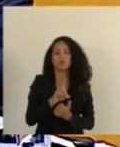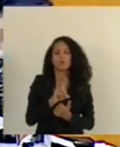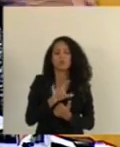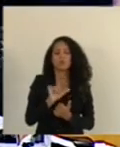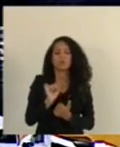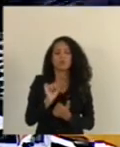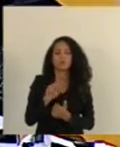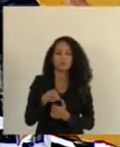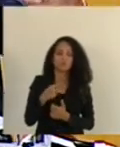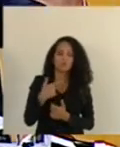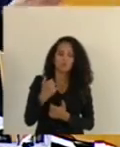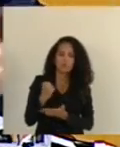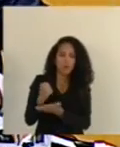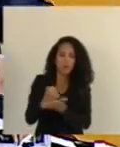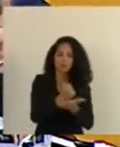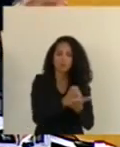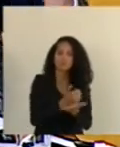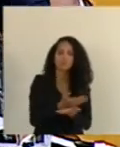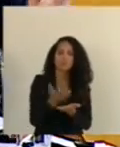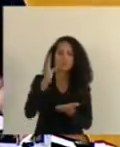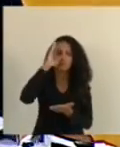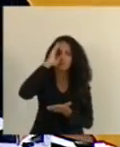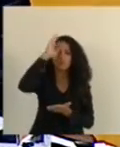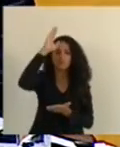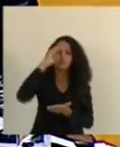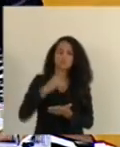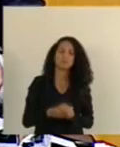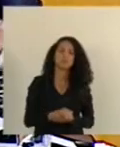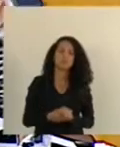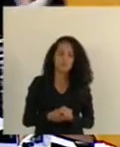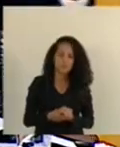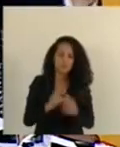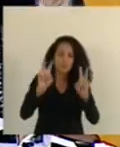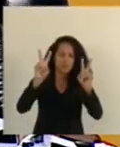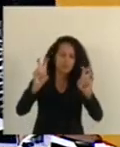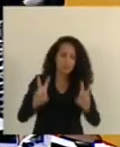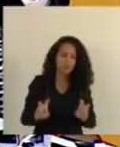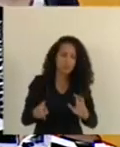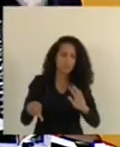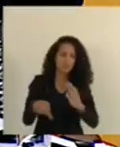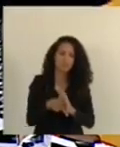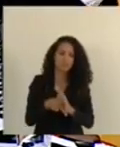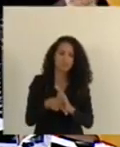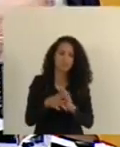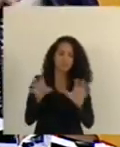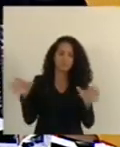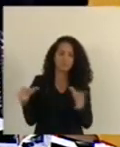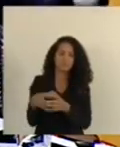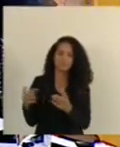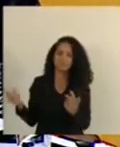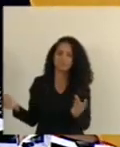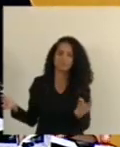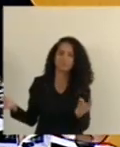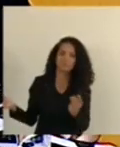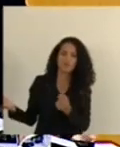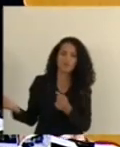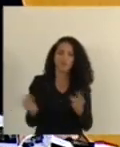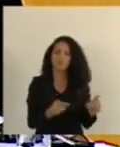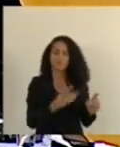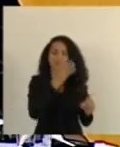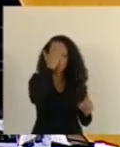vai ajudar os colegas principalmente no tramitado as matérias sobre os olhares da oposição da situação dos